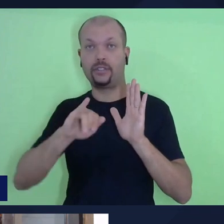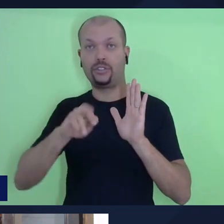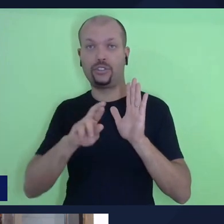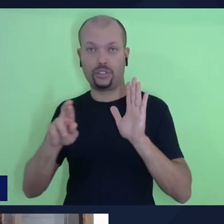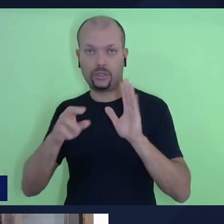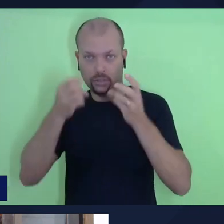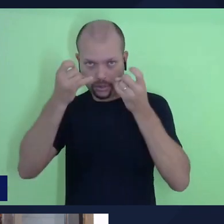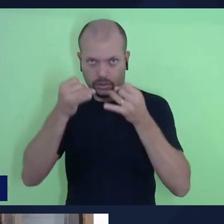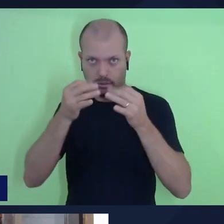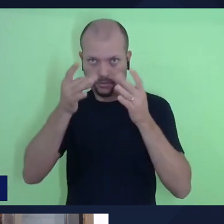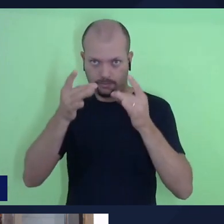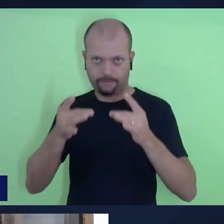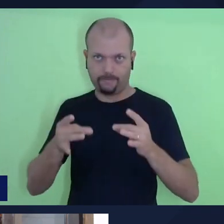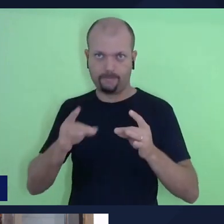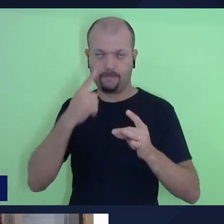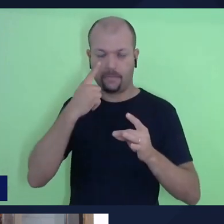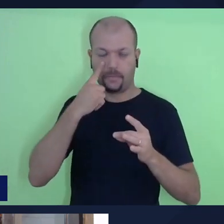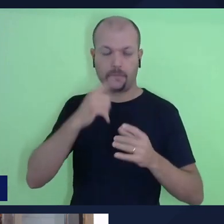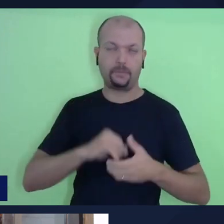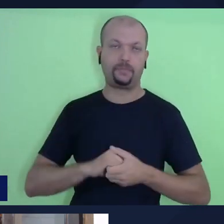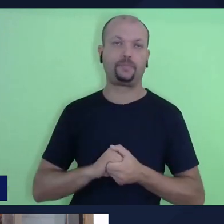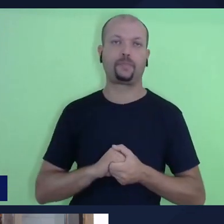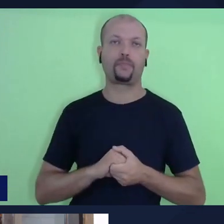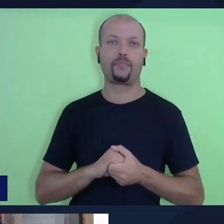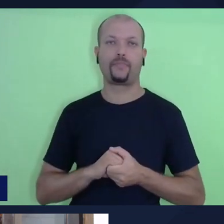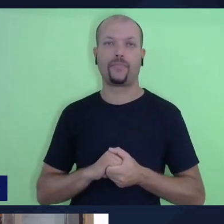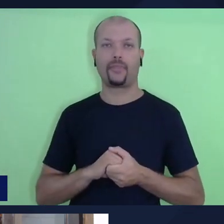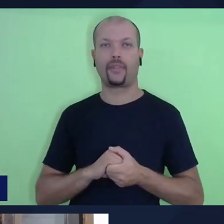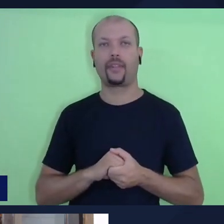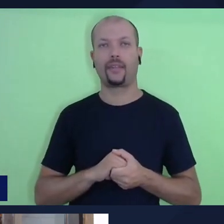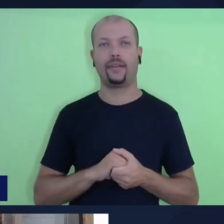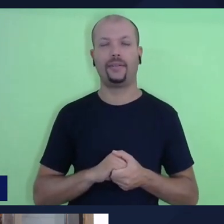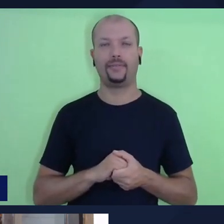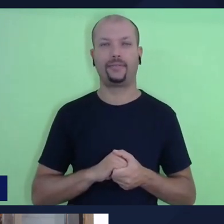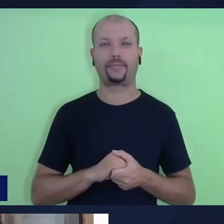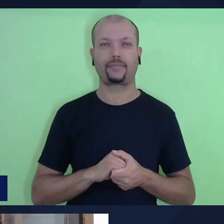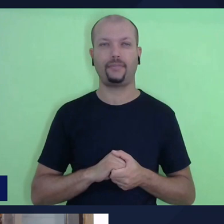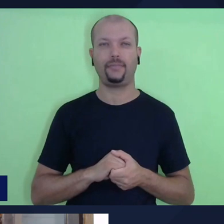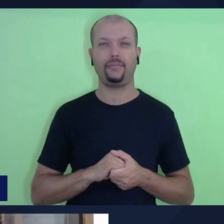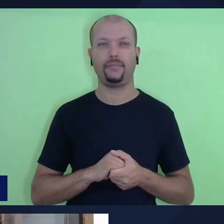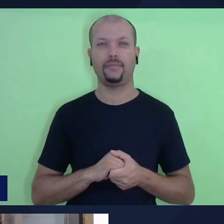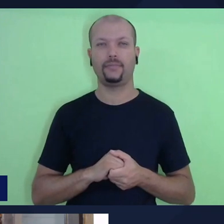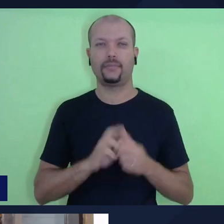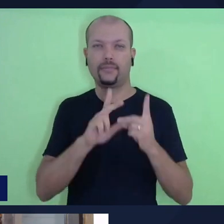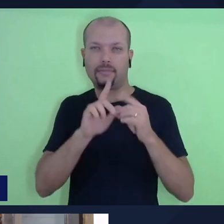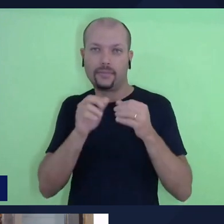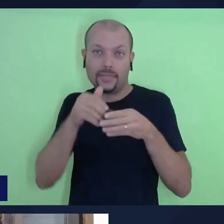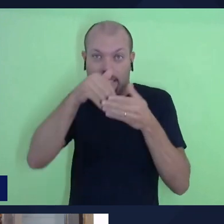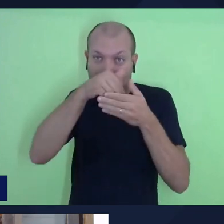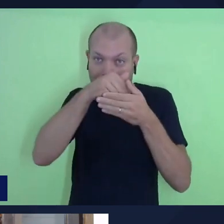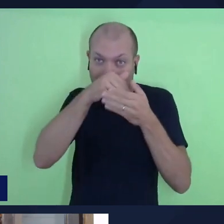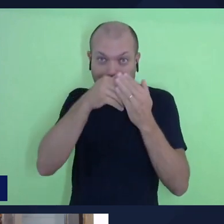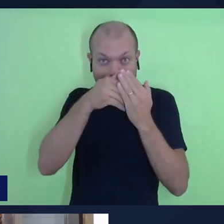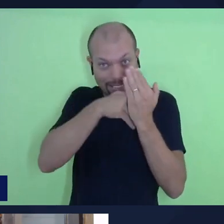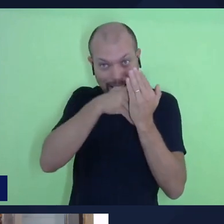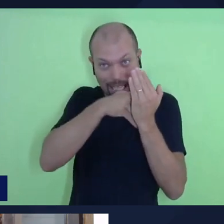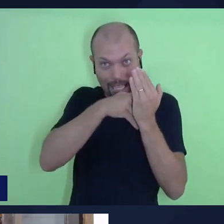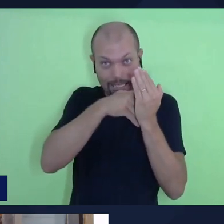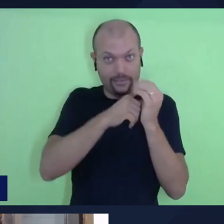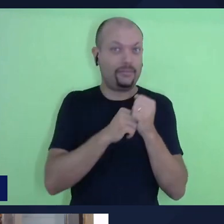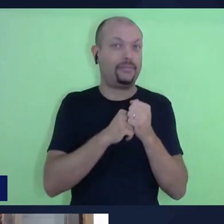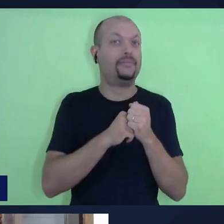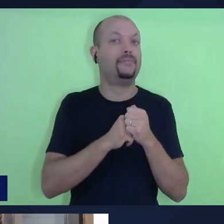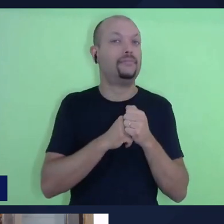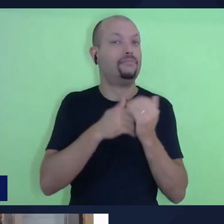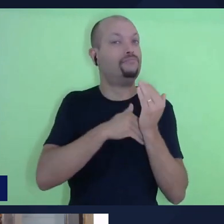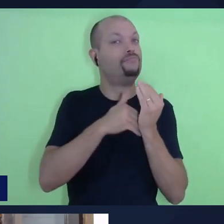algumas coisas bem, bem ocultas, não tão claras, não tão evidentes, mas são